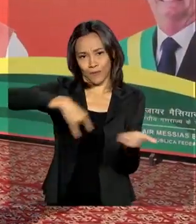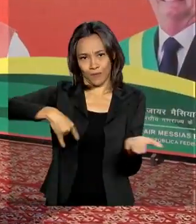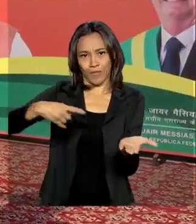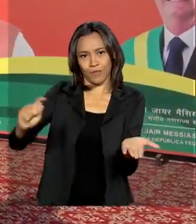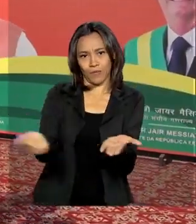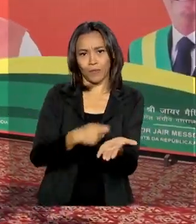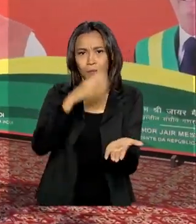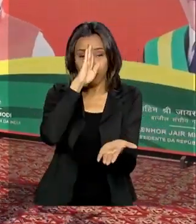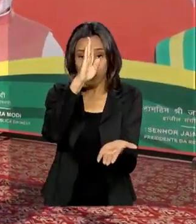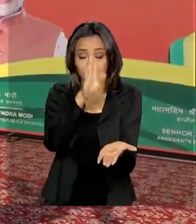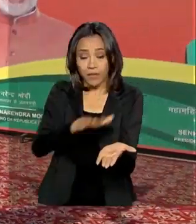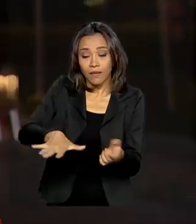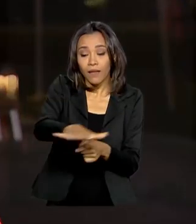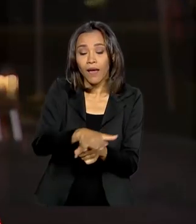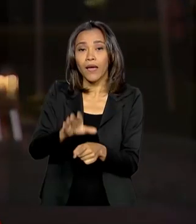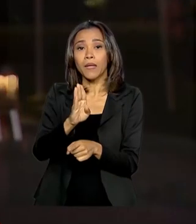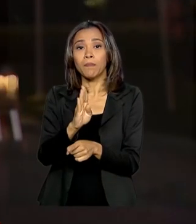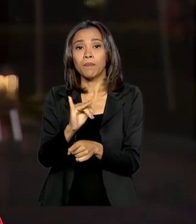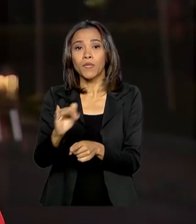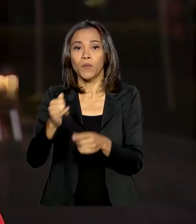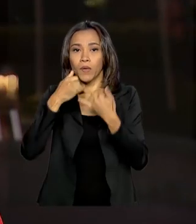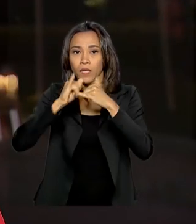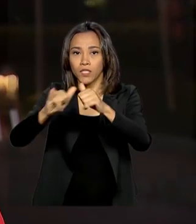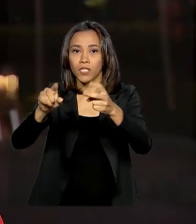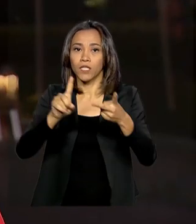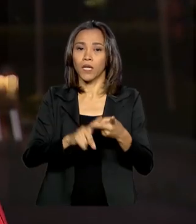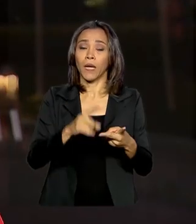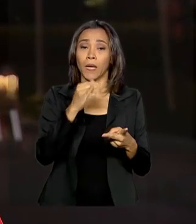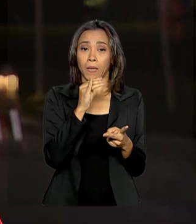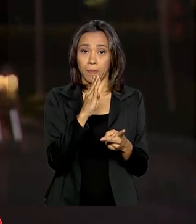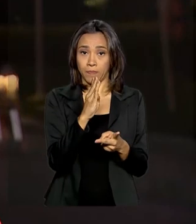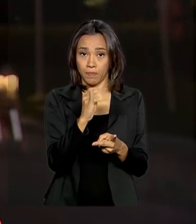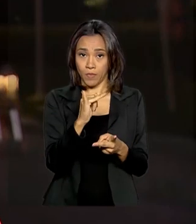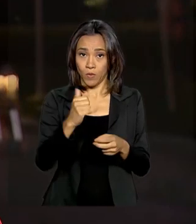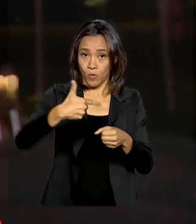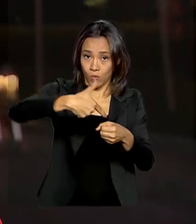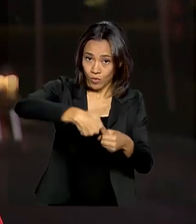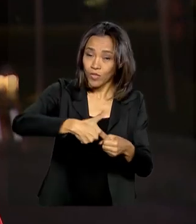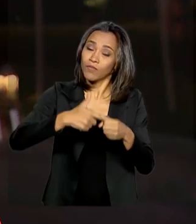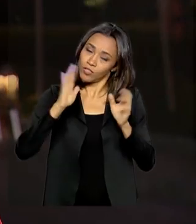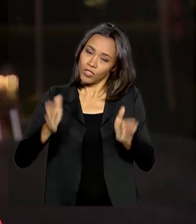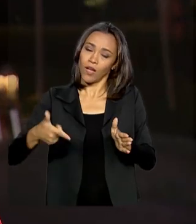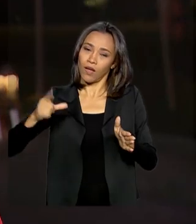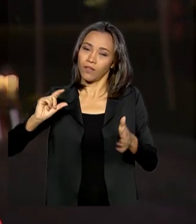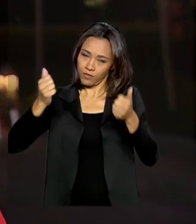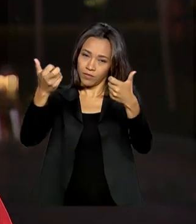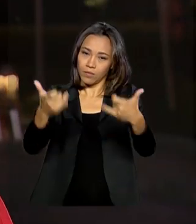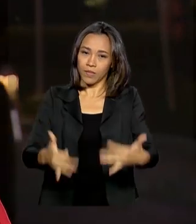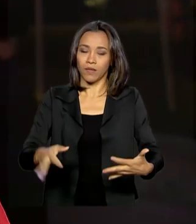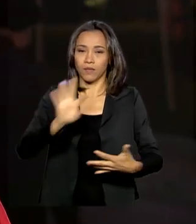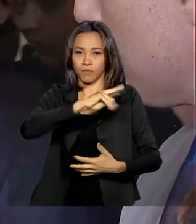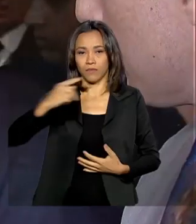na área de bioenergia, biocombustíveis, como destacou o presidente Jair Bolsonaro. Acompanhe.